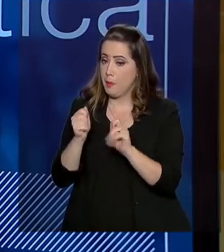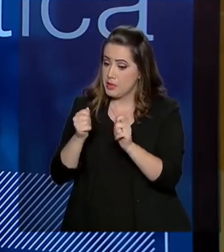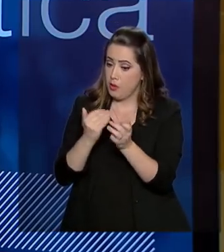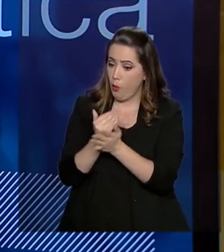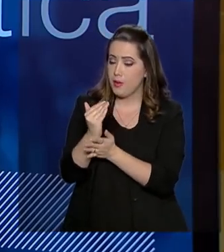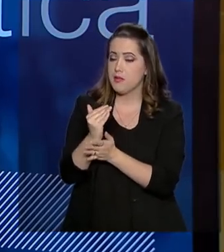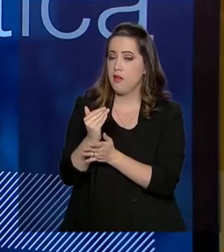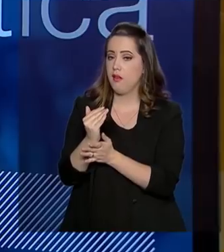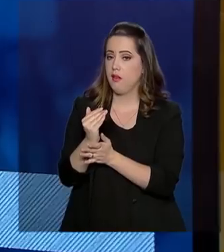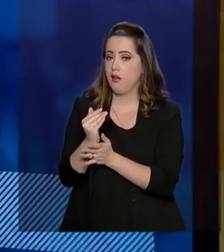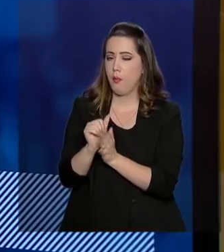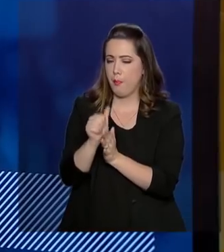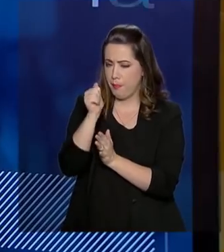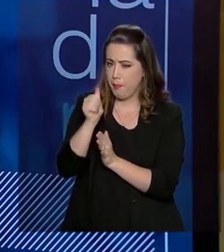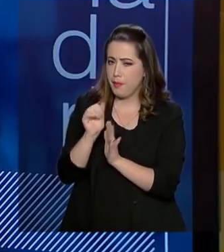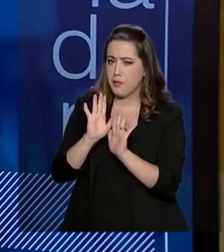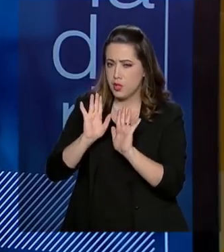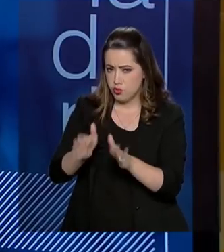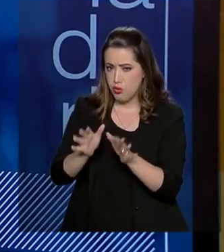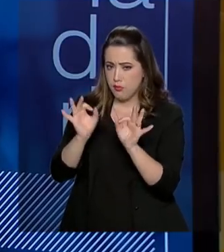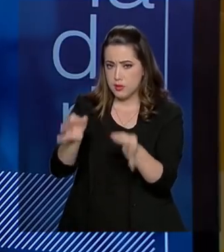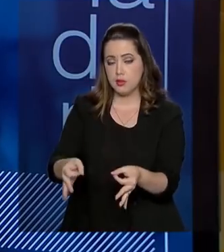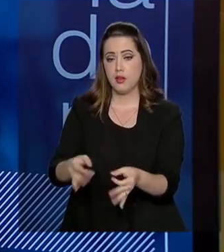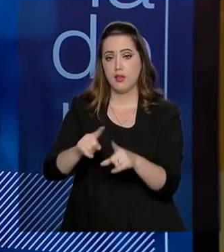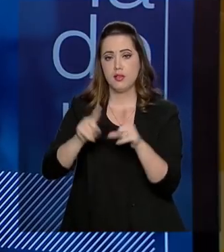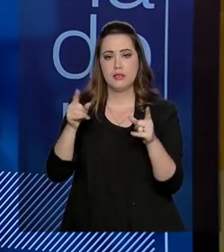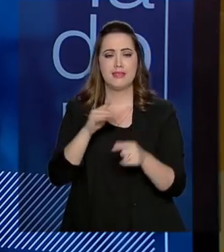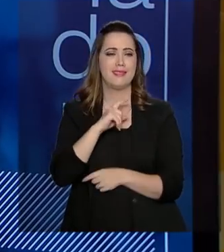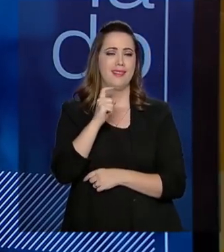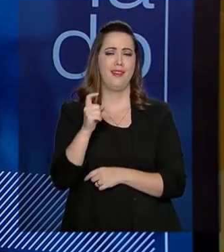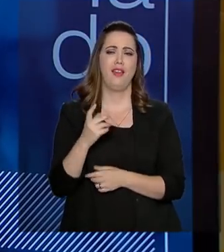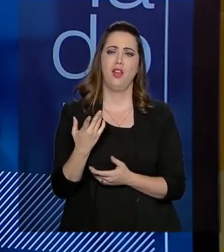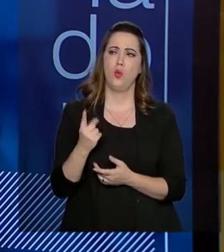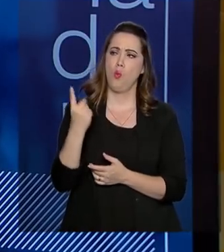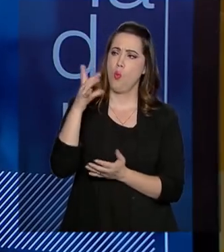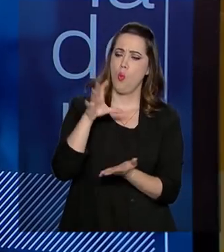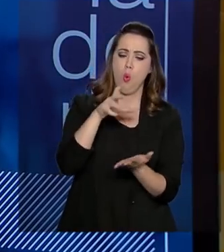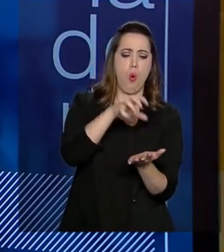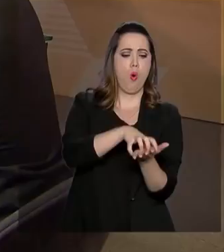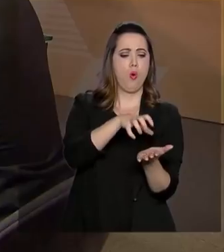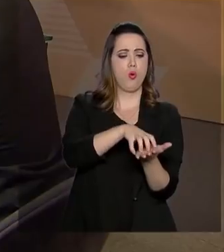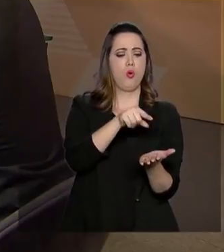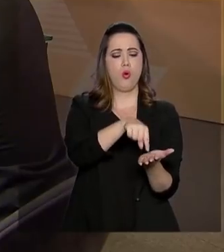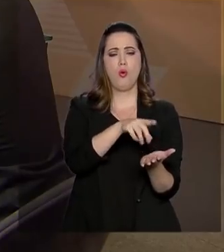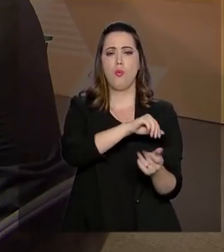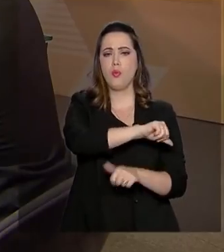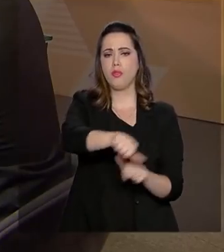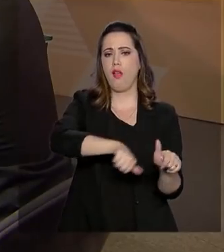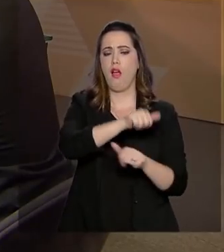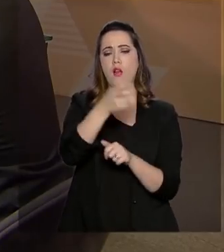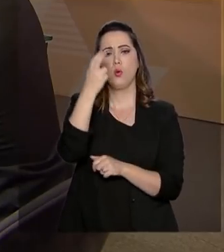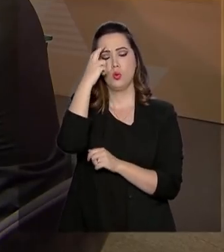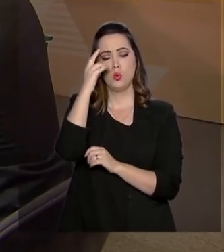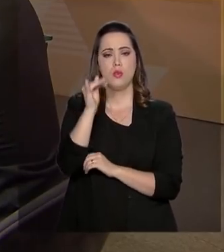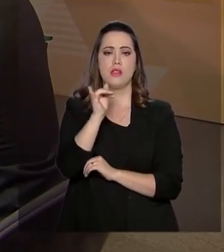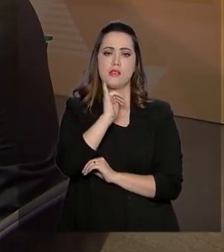uma construção que vai levar, eu espero, nenhum órgão consegue mudar uma cultura, por exemplo, de